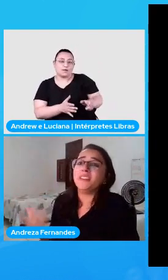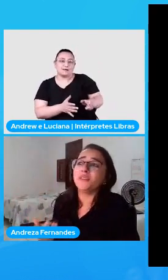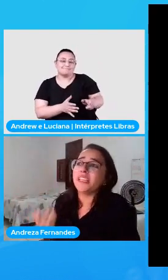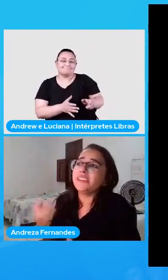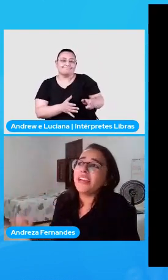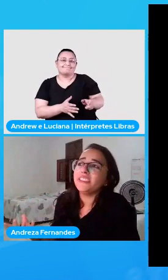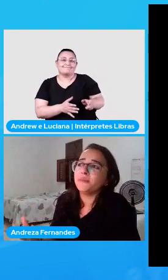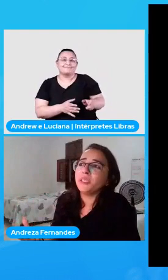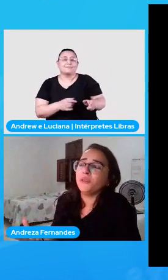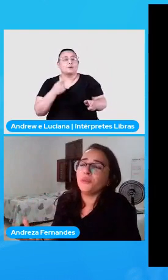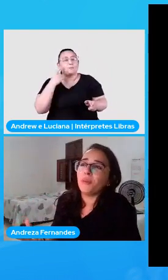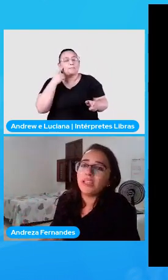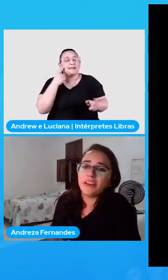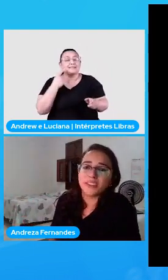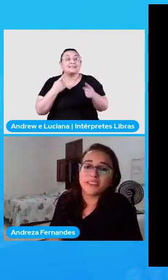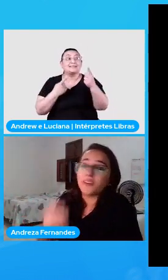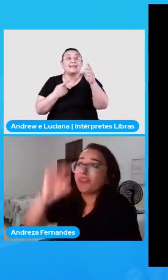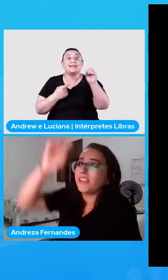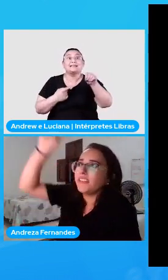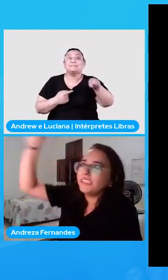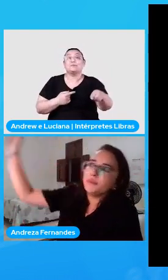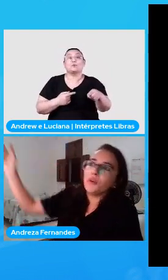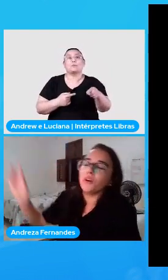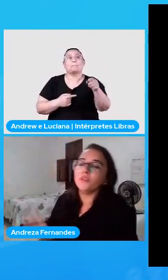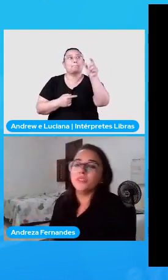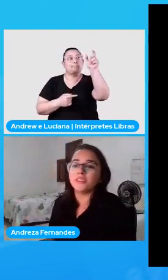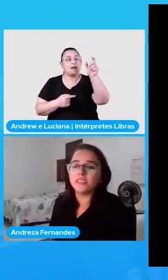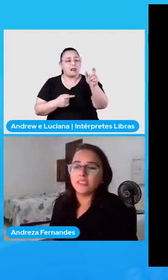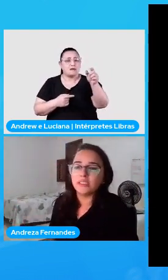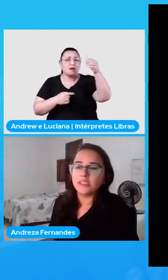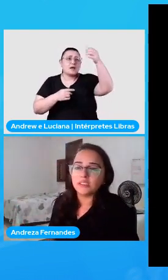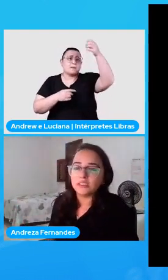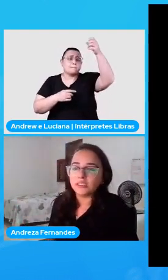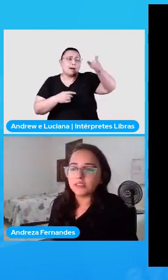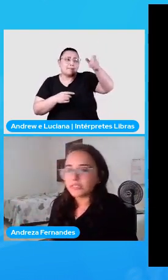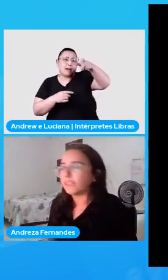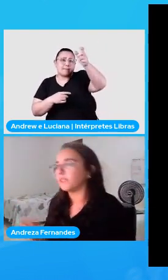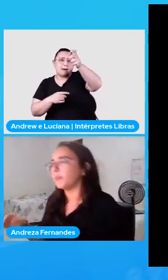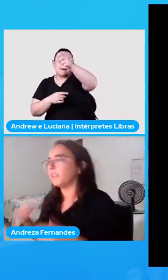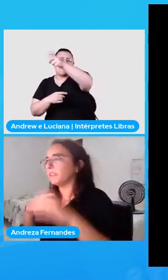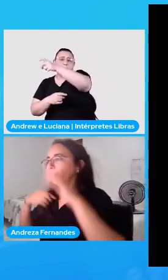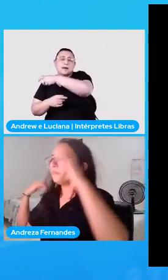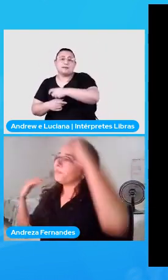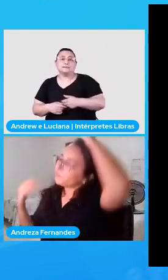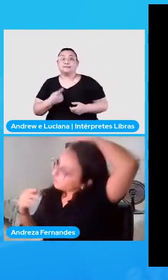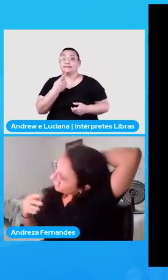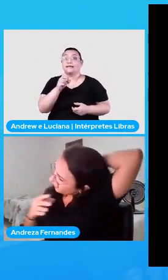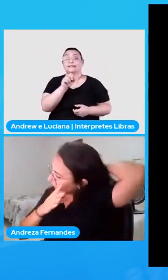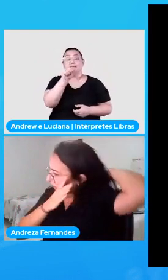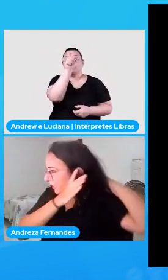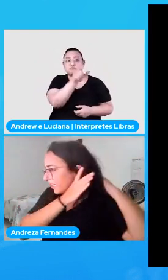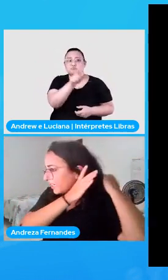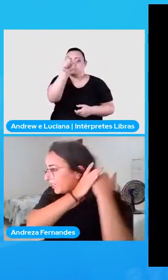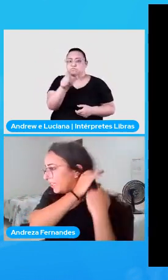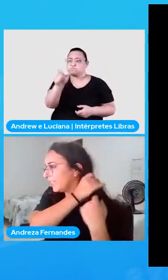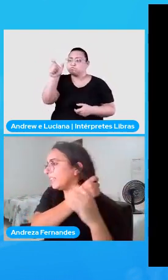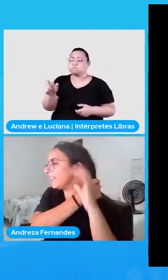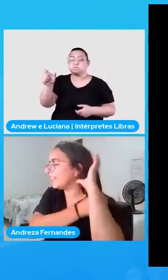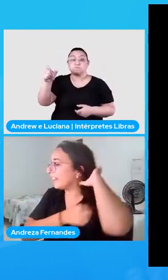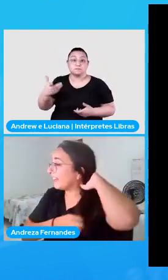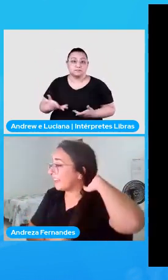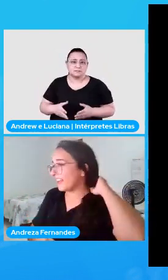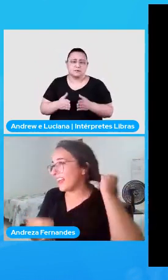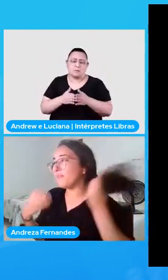Imagina, tem 10 mil palavras, vai ficar 10 mil colunas. Certo, beleza. E aí,